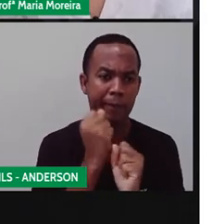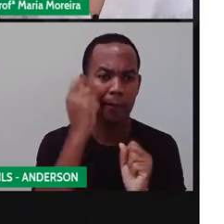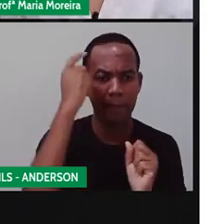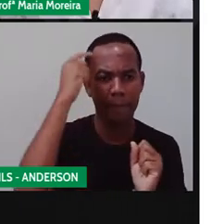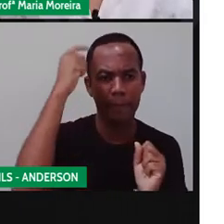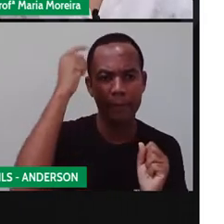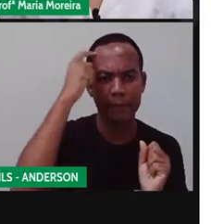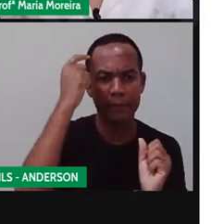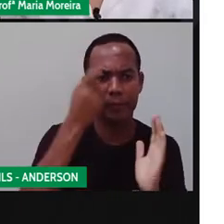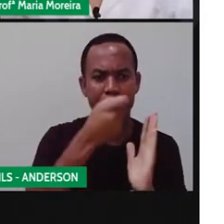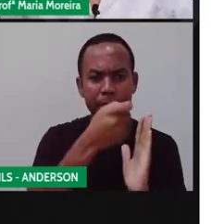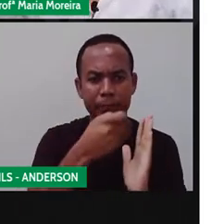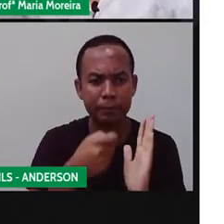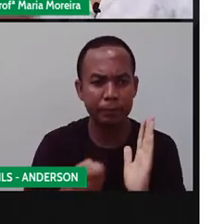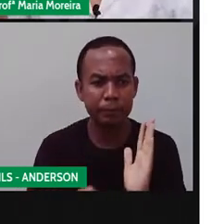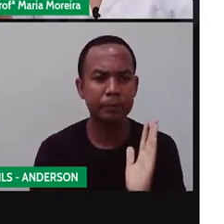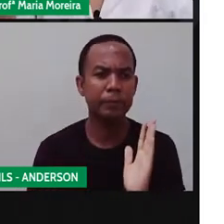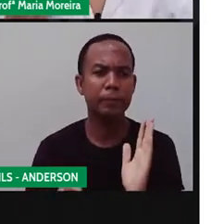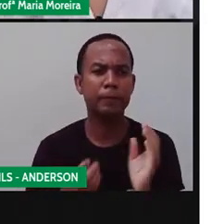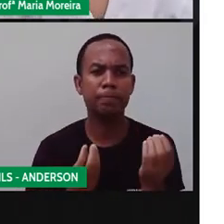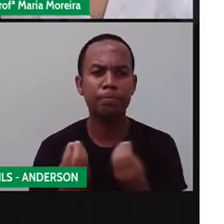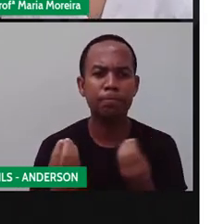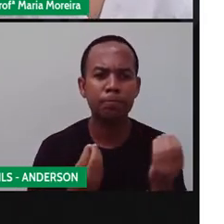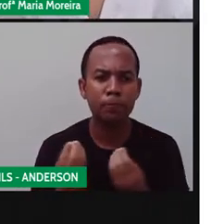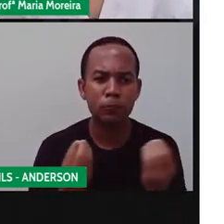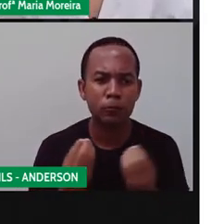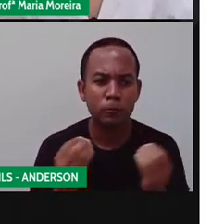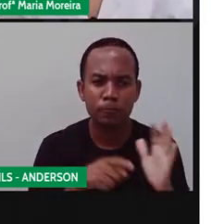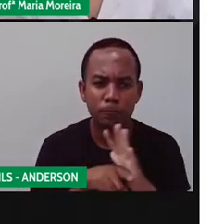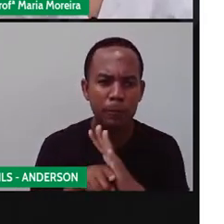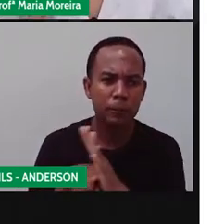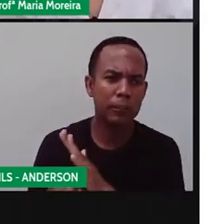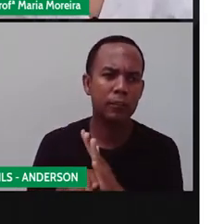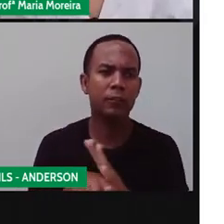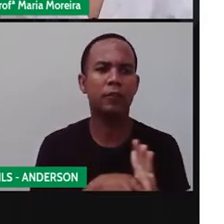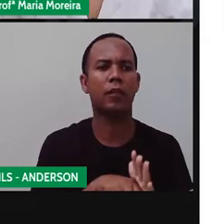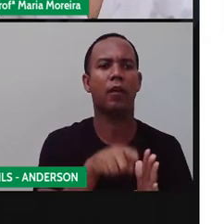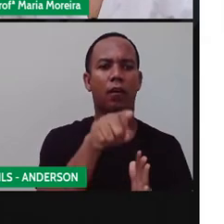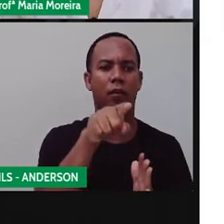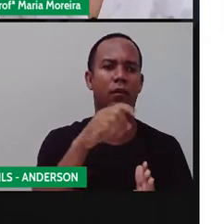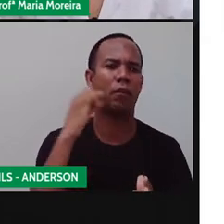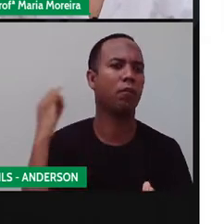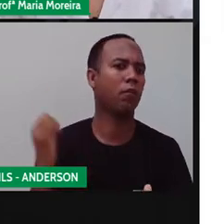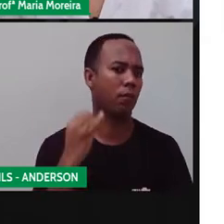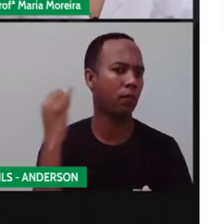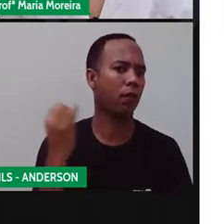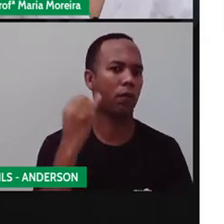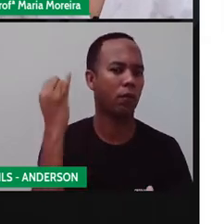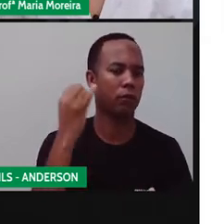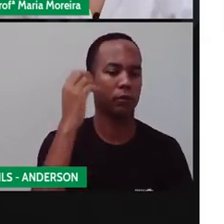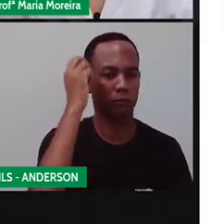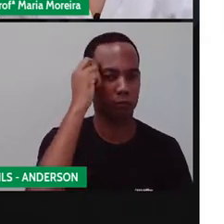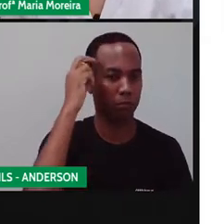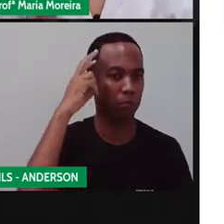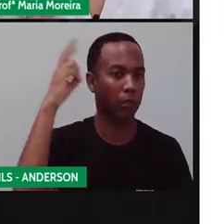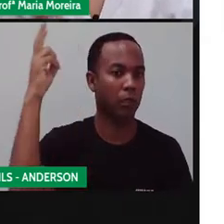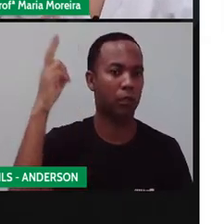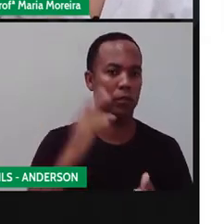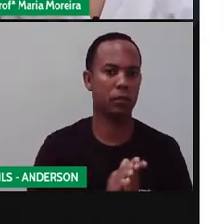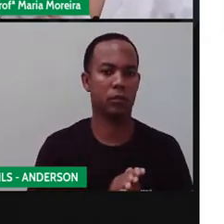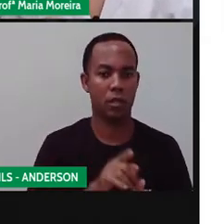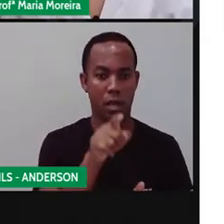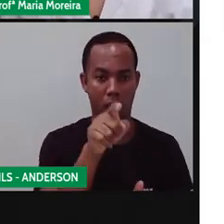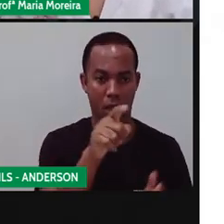em formas de medidas, em formas de contagem, eles tiveram uma grande importância aí para a matemática. Pois foram